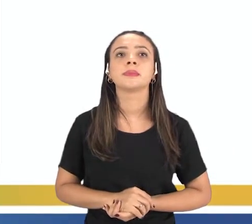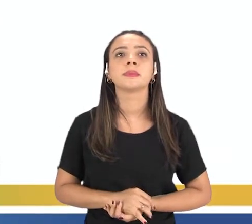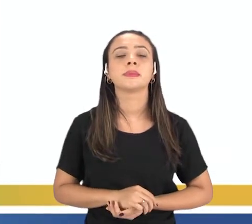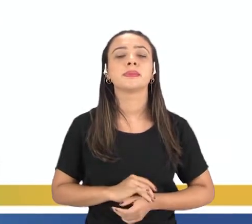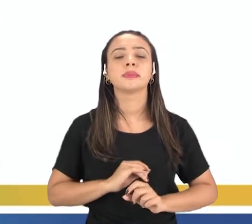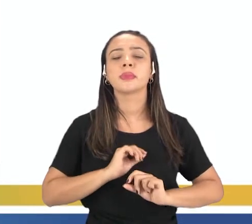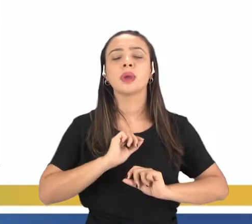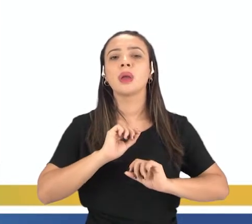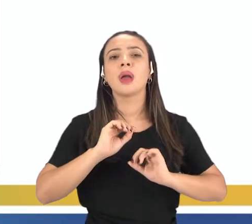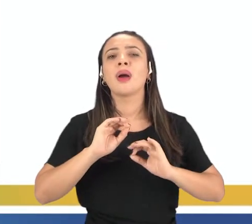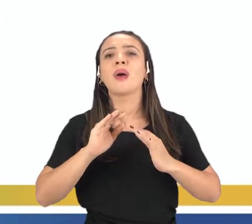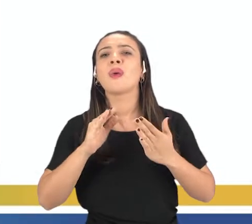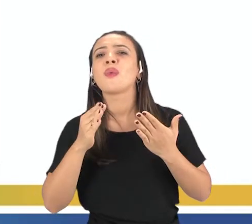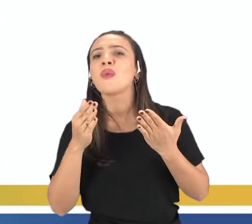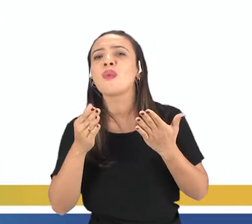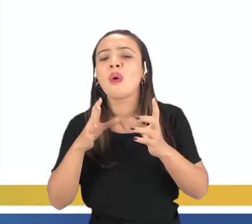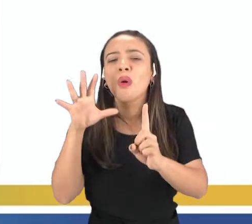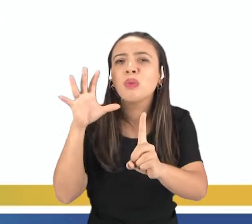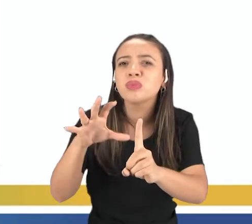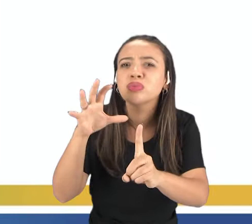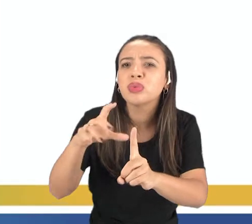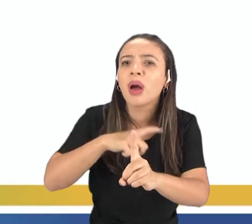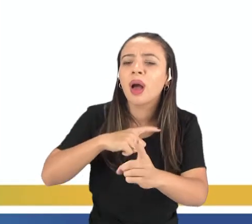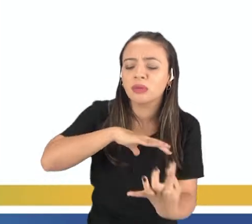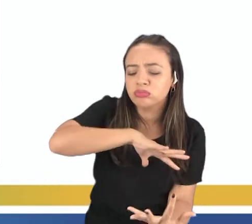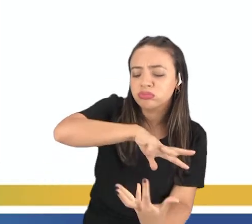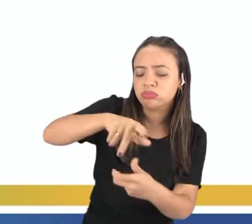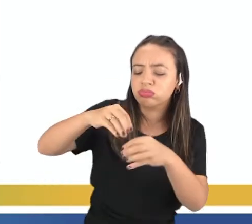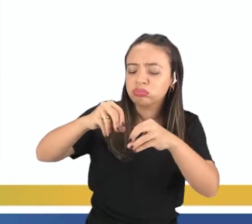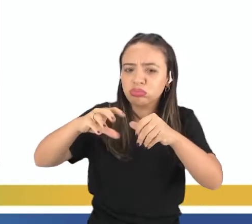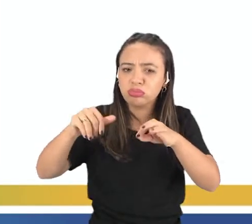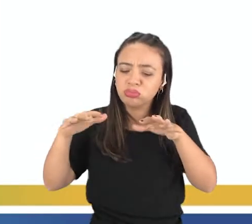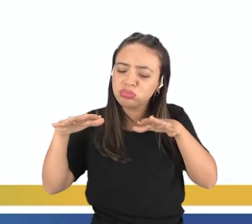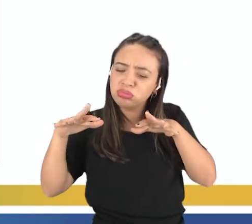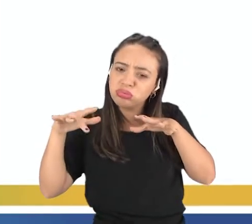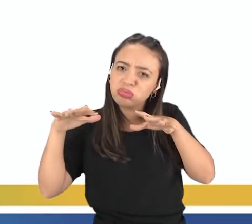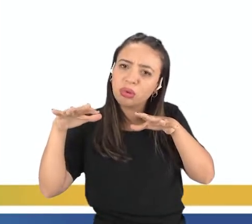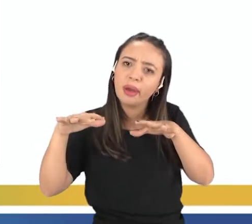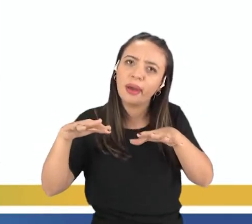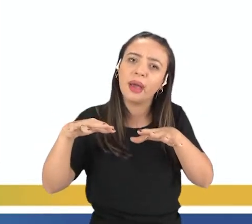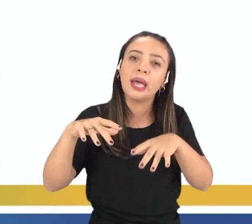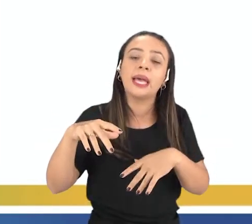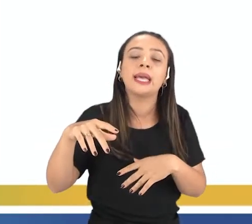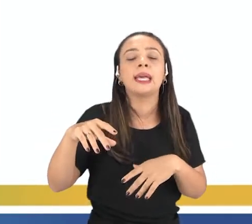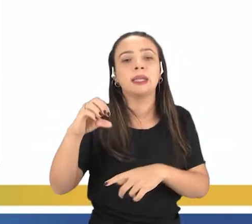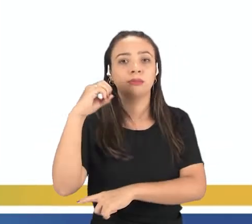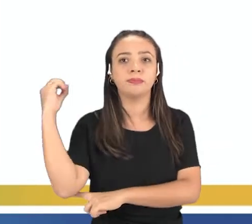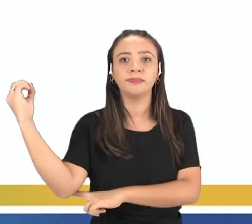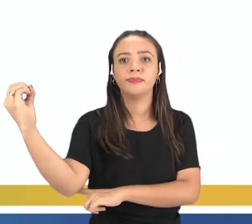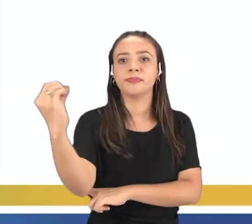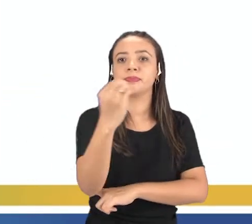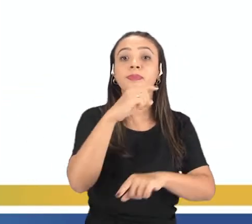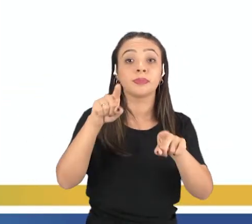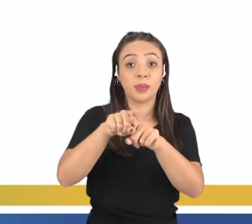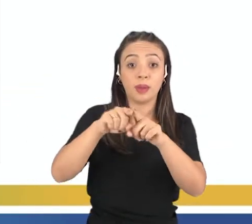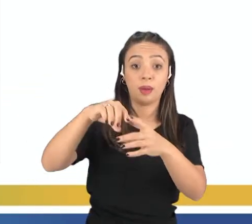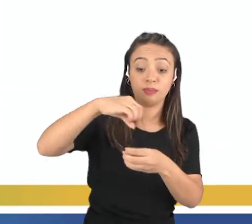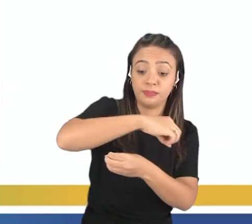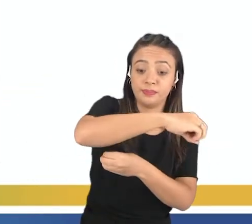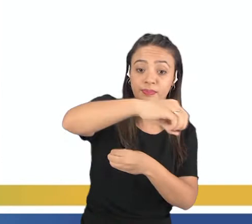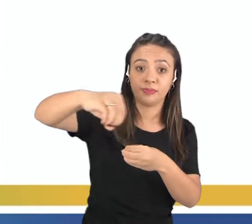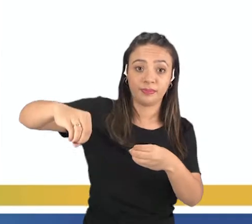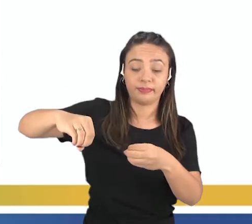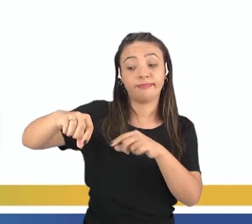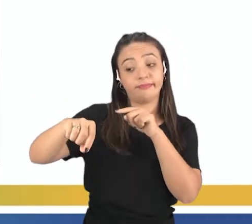Quais são as influências dos movimentos da Terra, né? A influência da rotação e da translação. O movimento de rotação, ele é